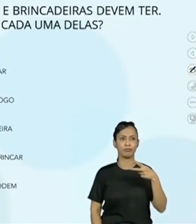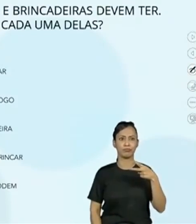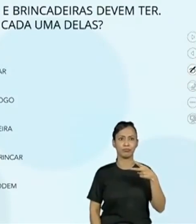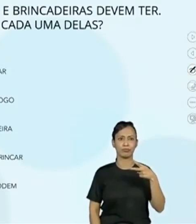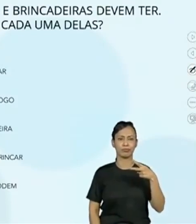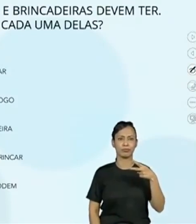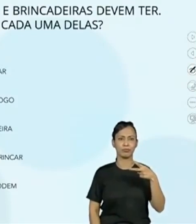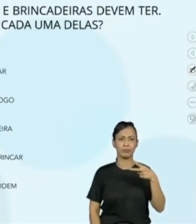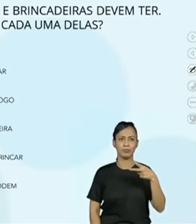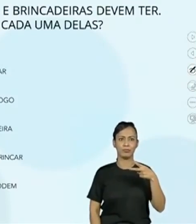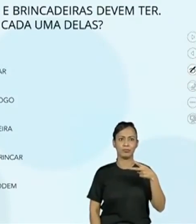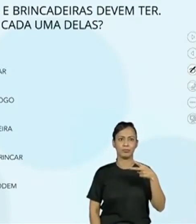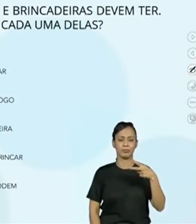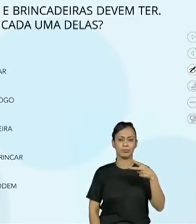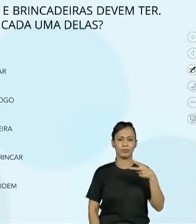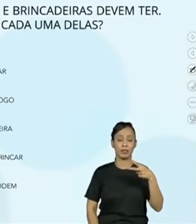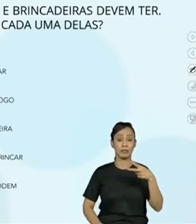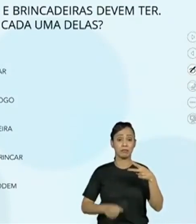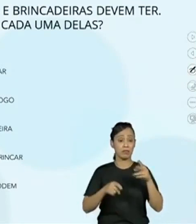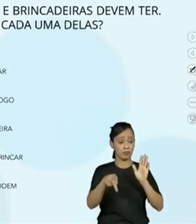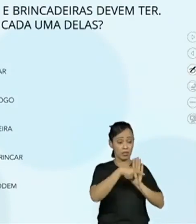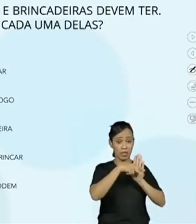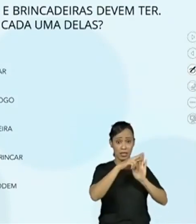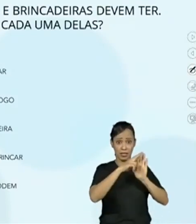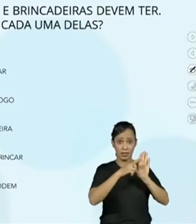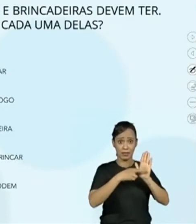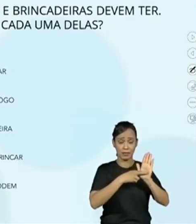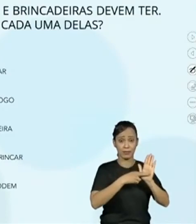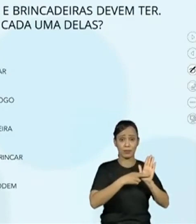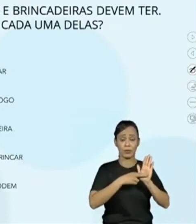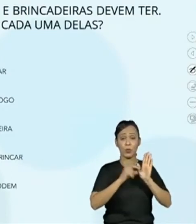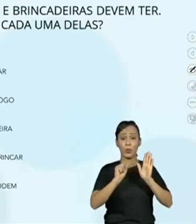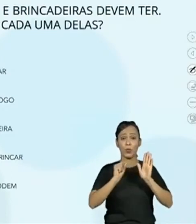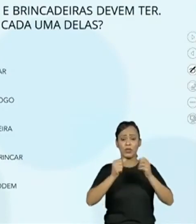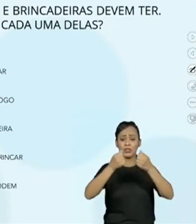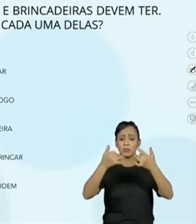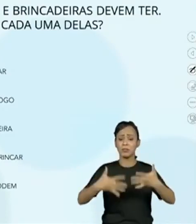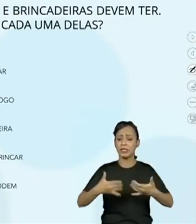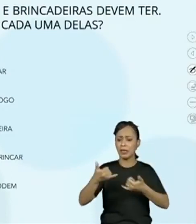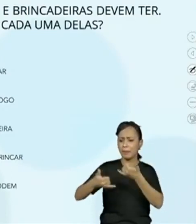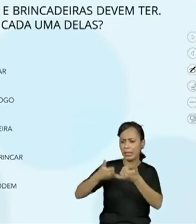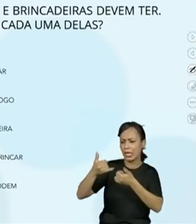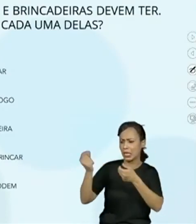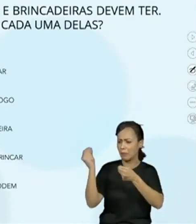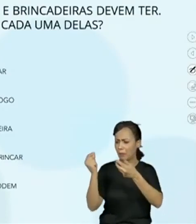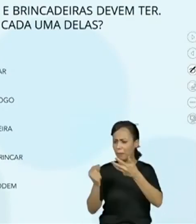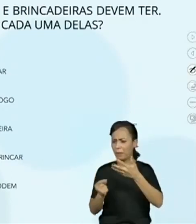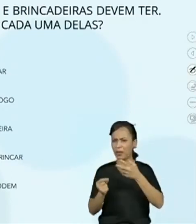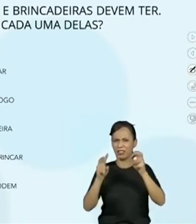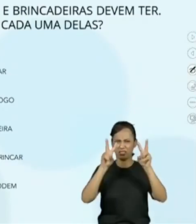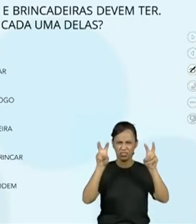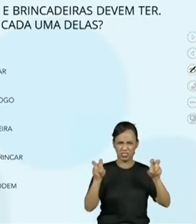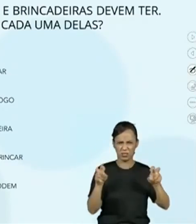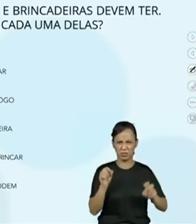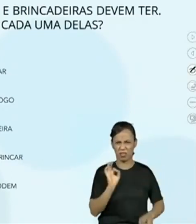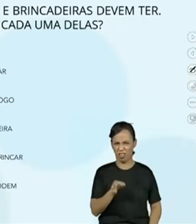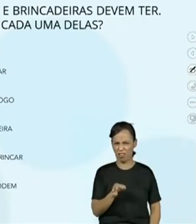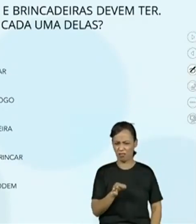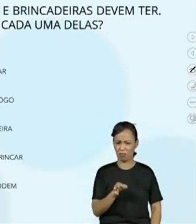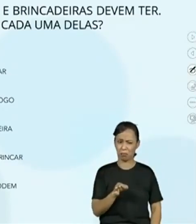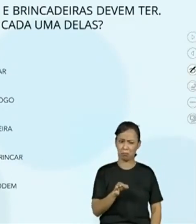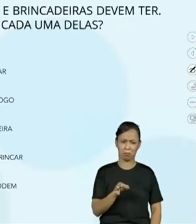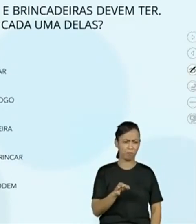opção 2. Explica a brincadeira ou o jogo, o título é esse? Não, o título também não explica,